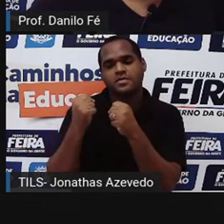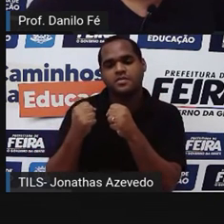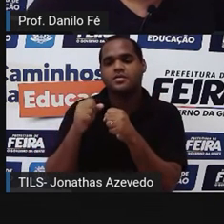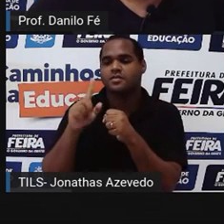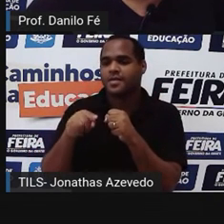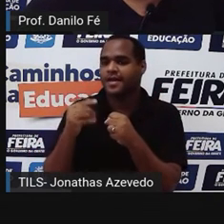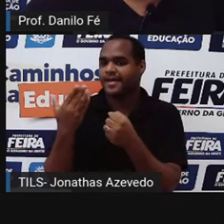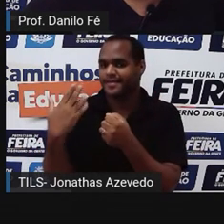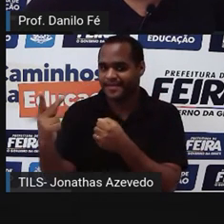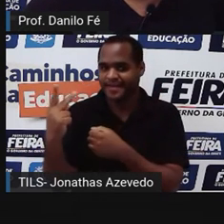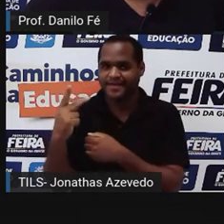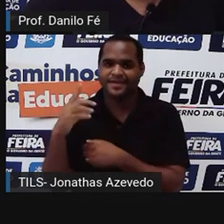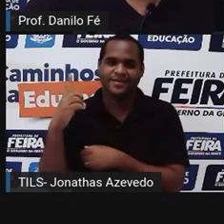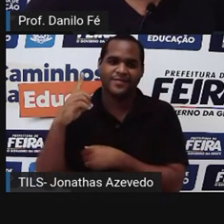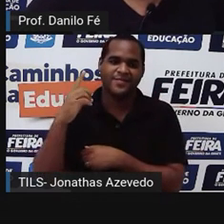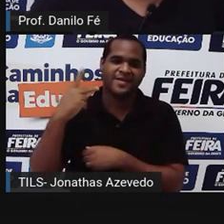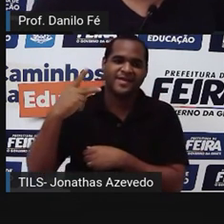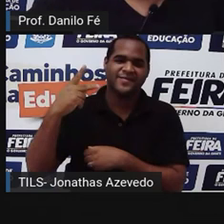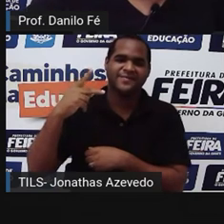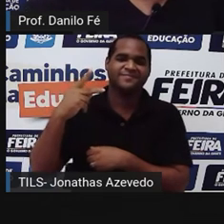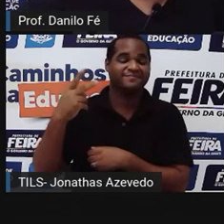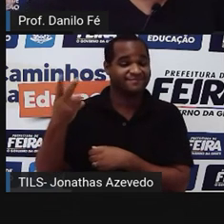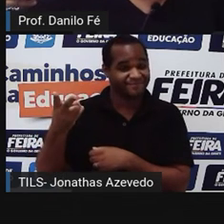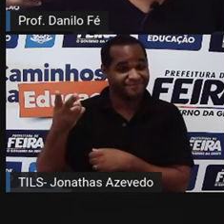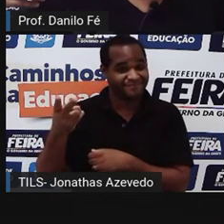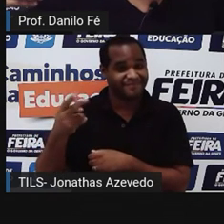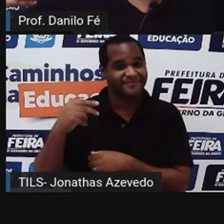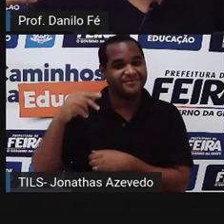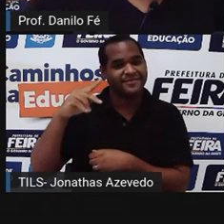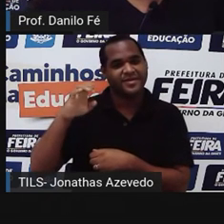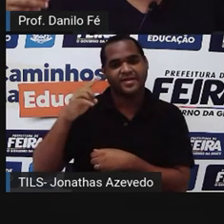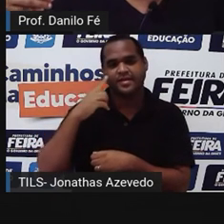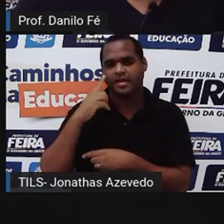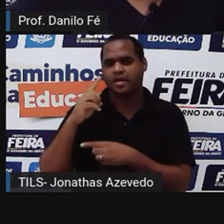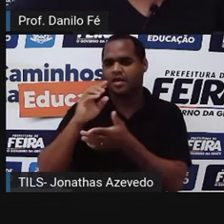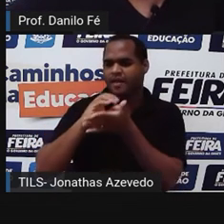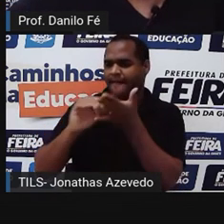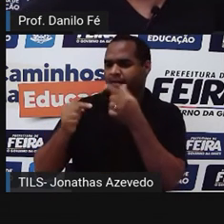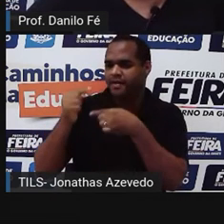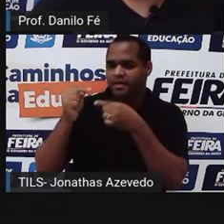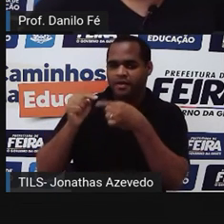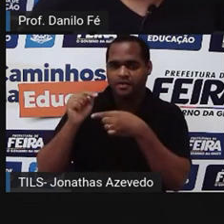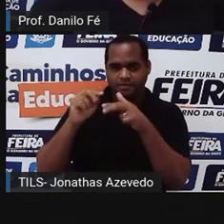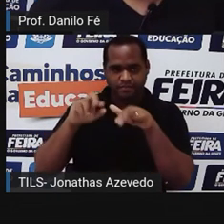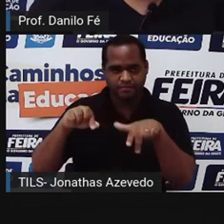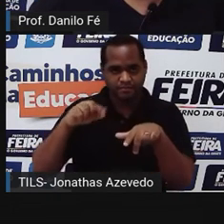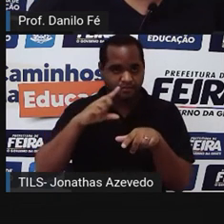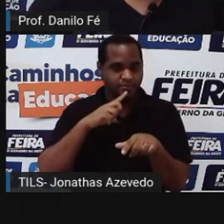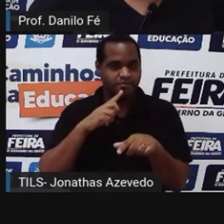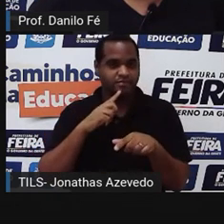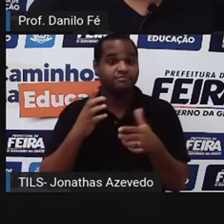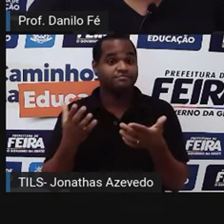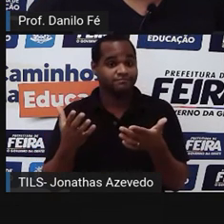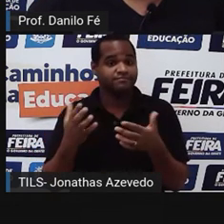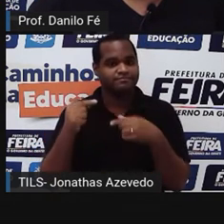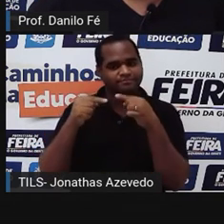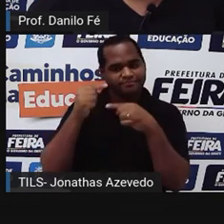o bonito, para ele próprio. Ou seja, se o executivo tivesse uma divergência com o